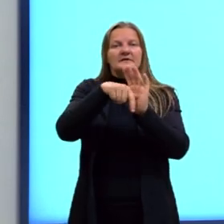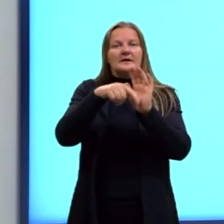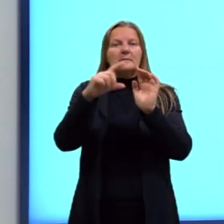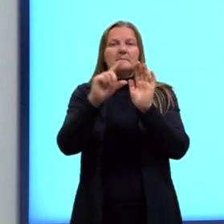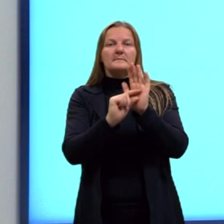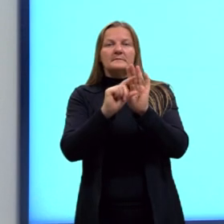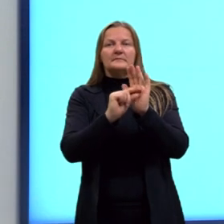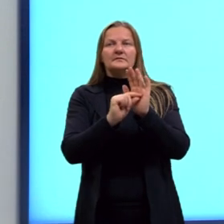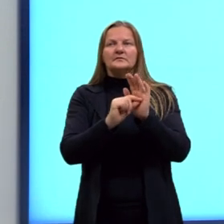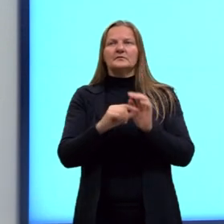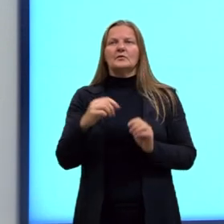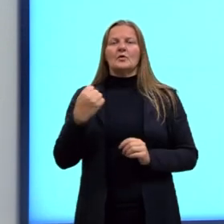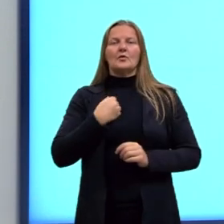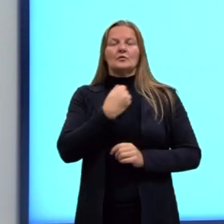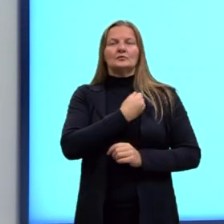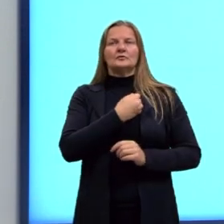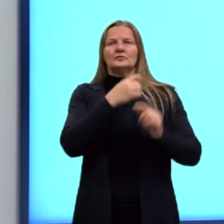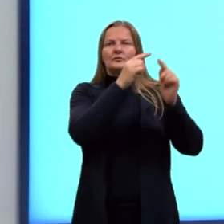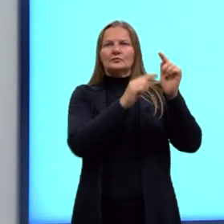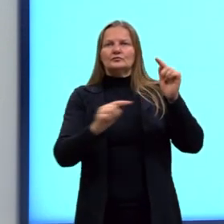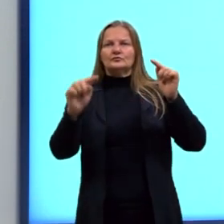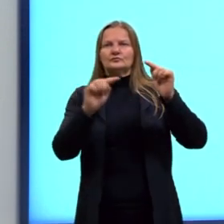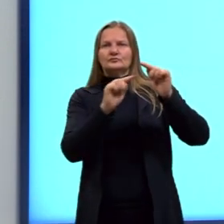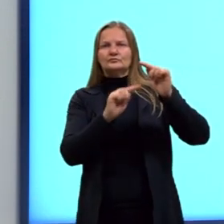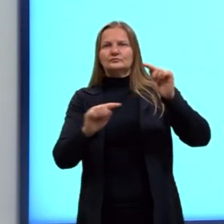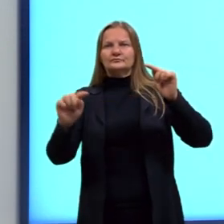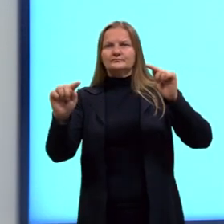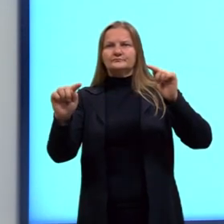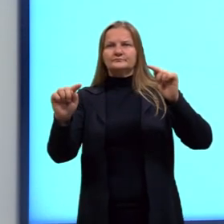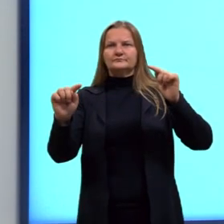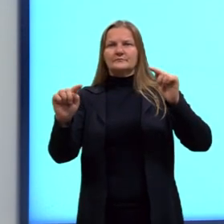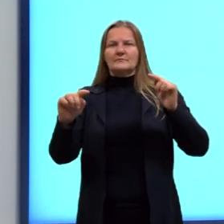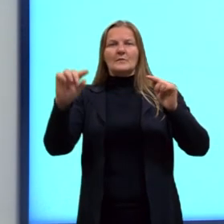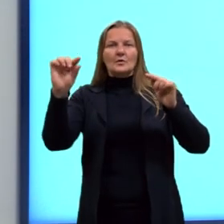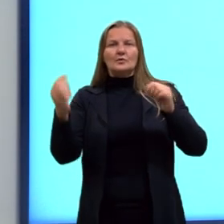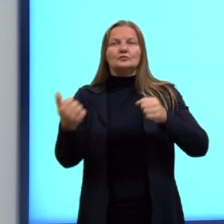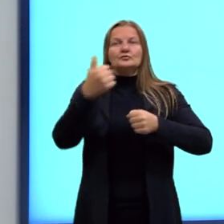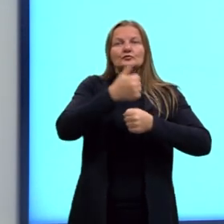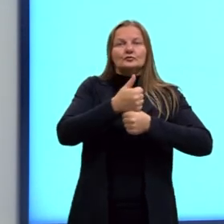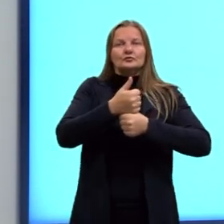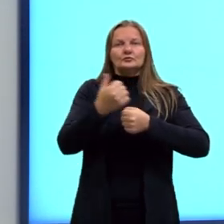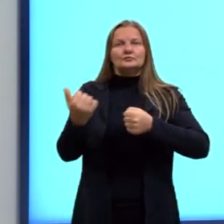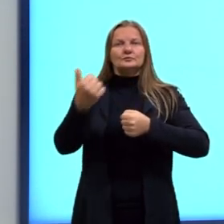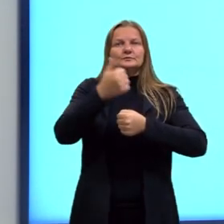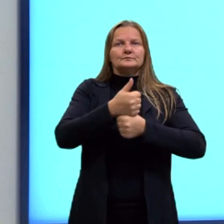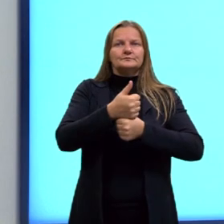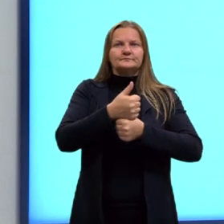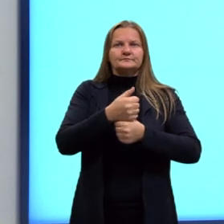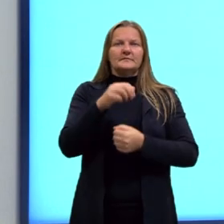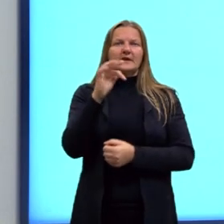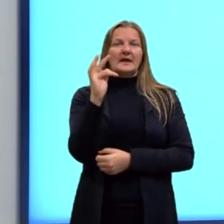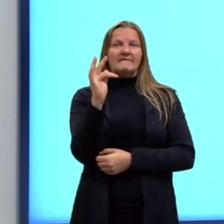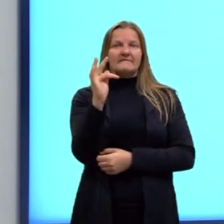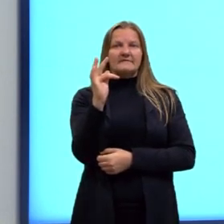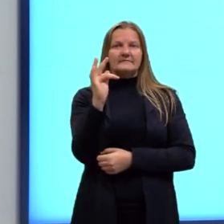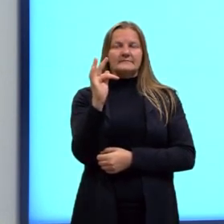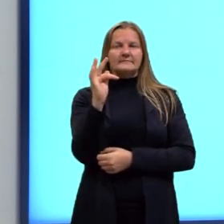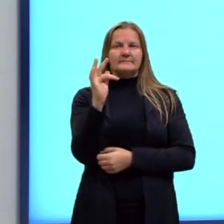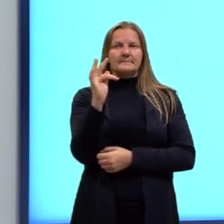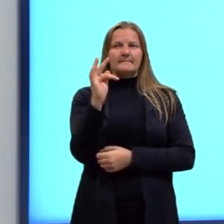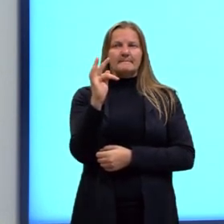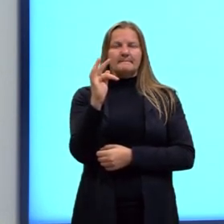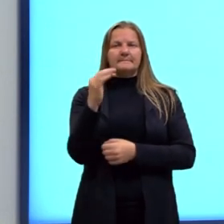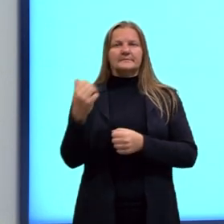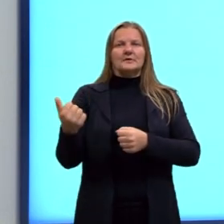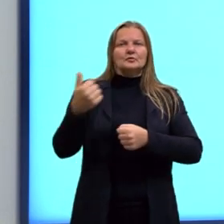eu vou pegar esse valor aqui e vou colocar aqui, nesse F. Eu vou fazer essa